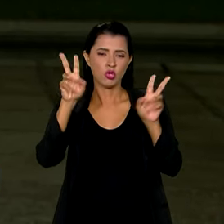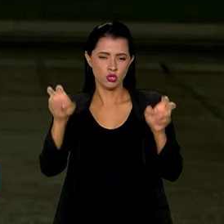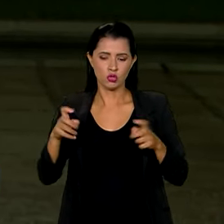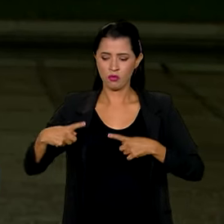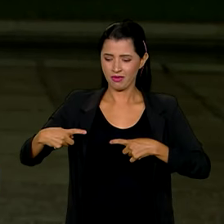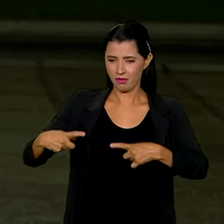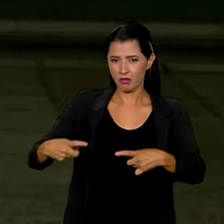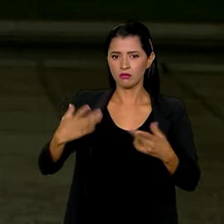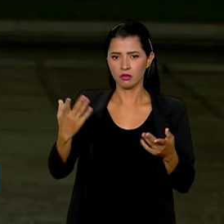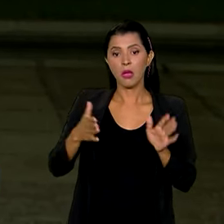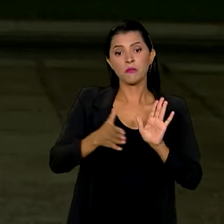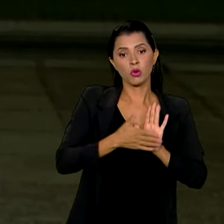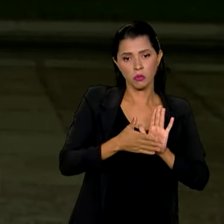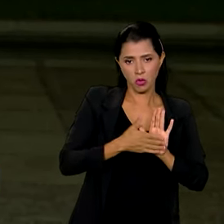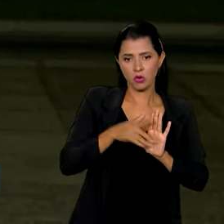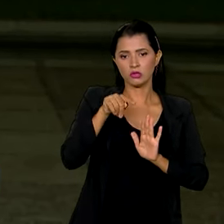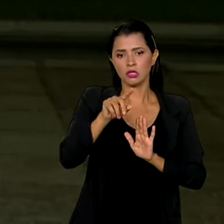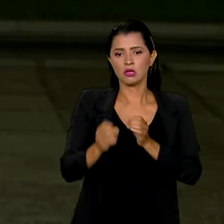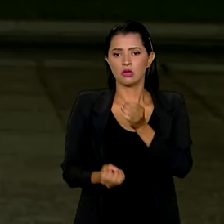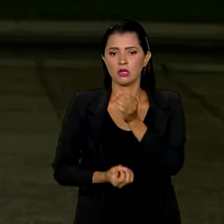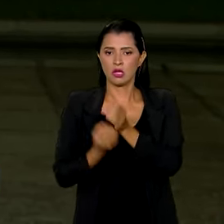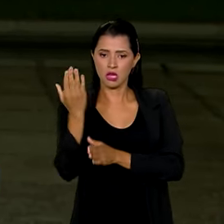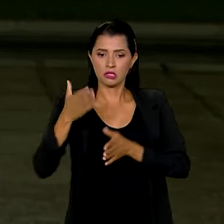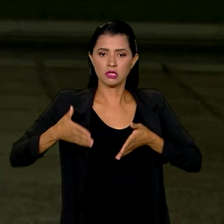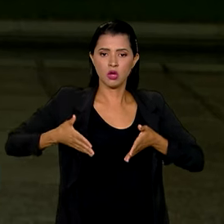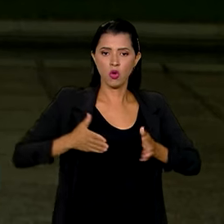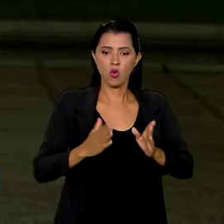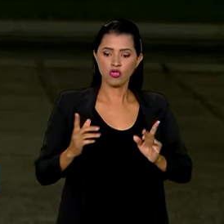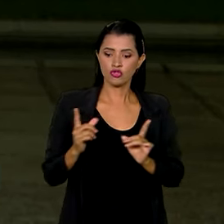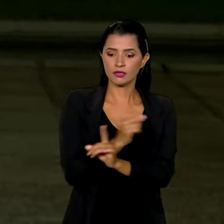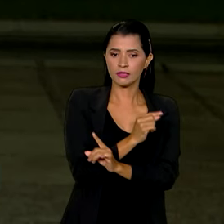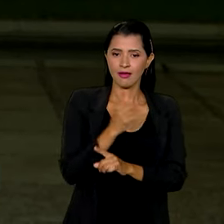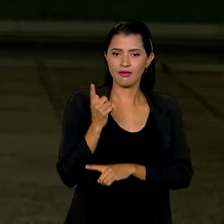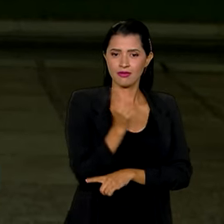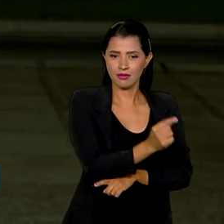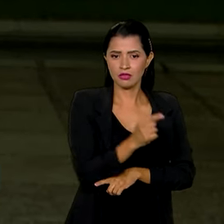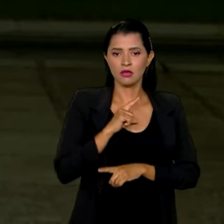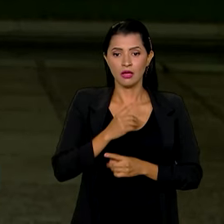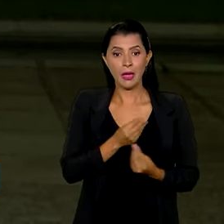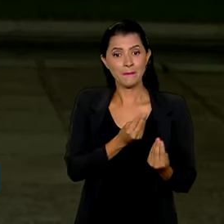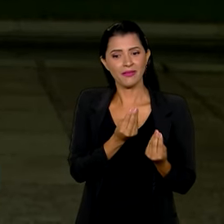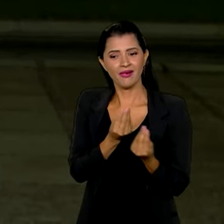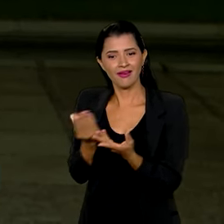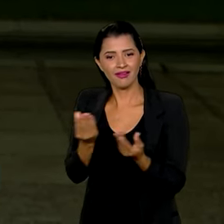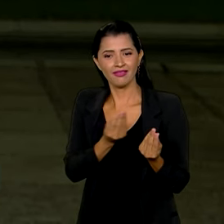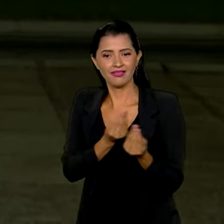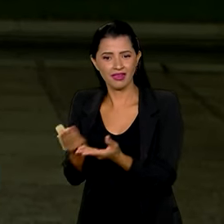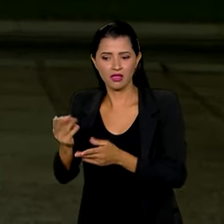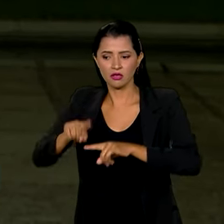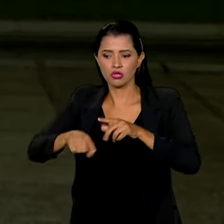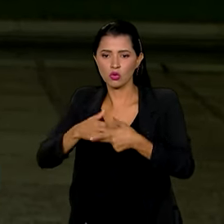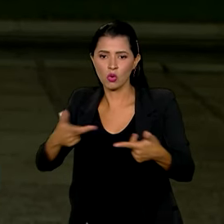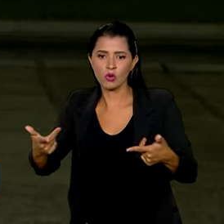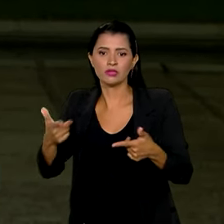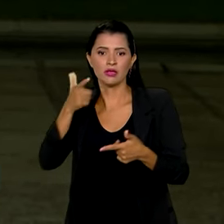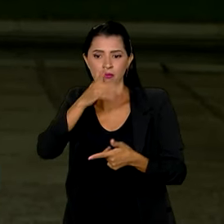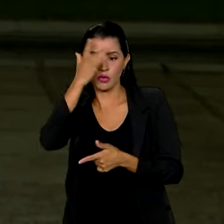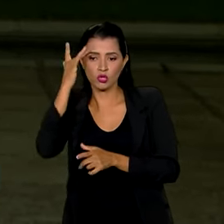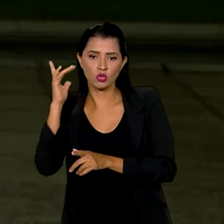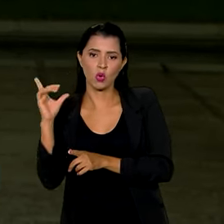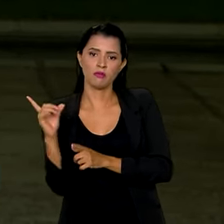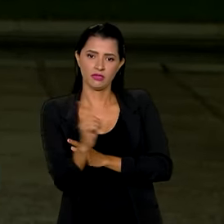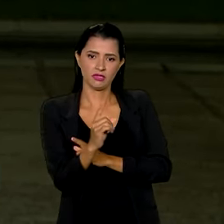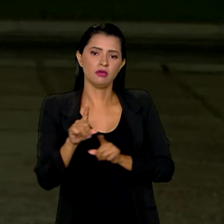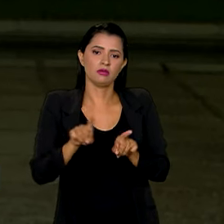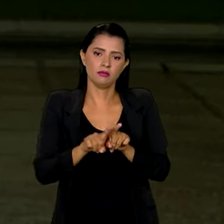propostas estava a criação de corredores humanitários para entrega de mantimentos básicos e a retirada de civis da